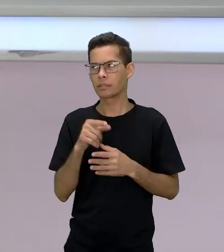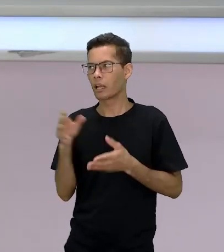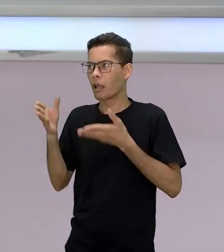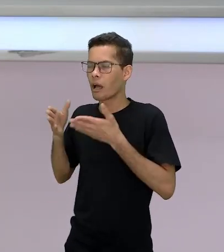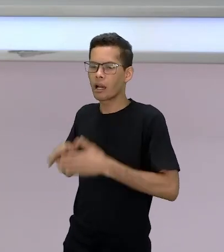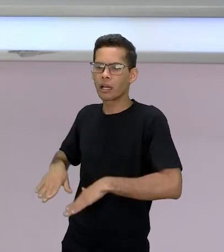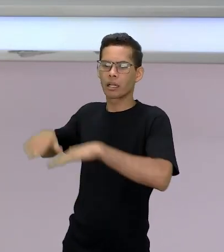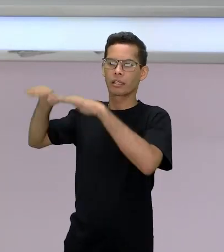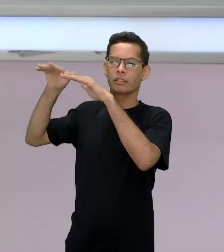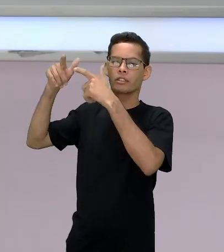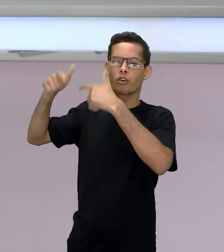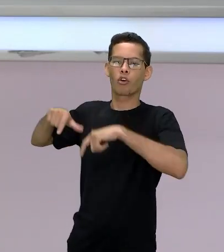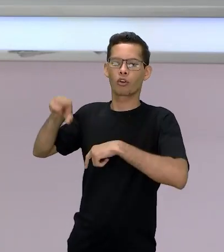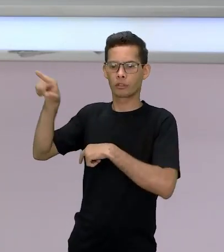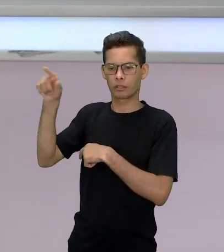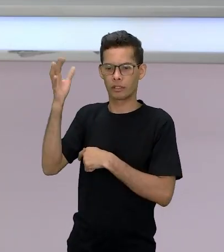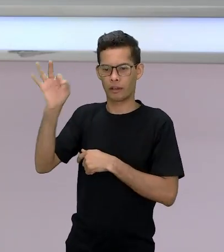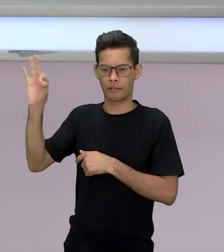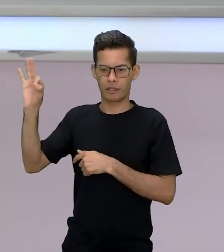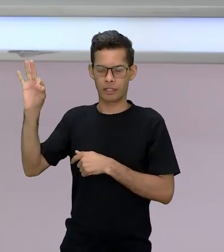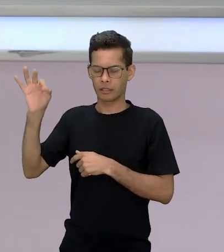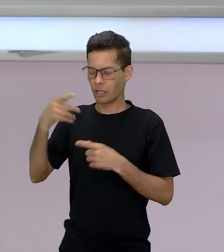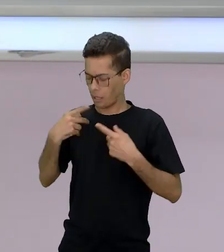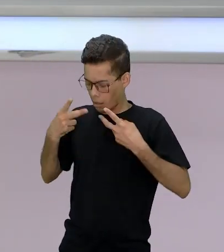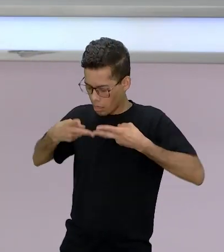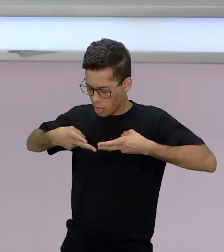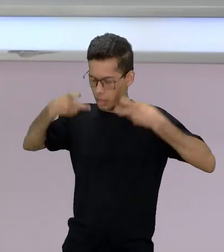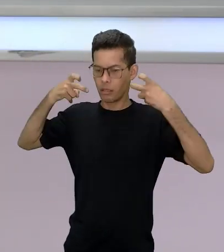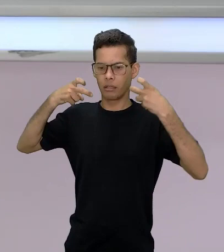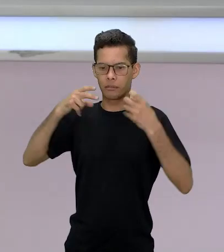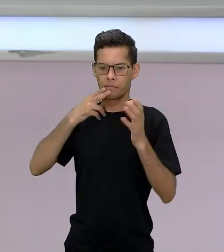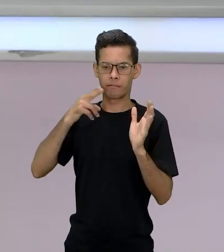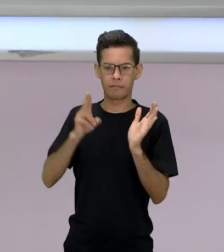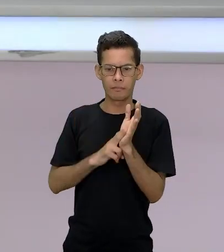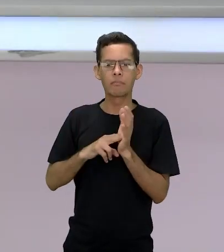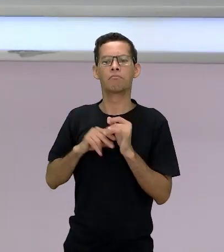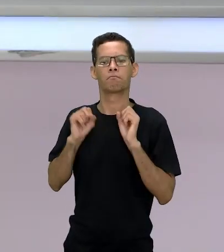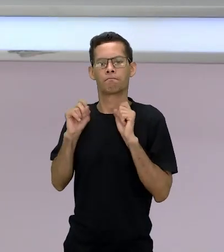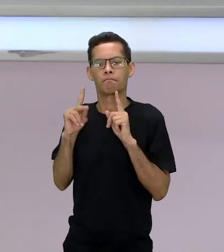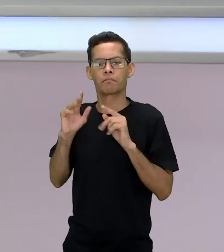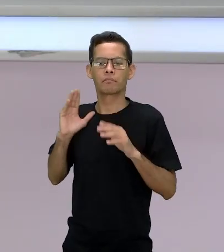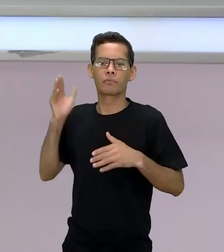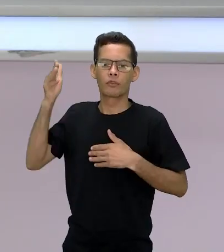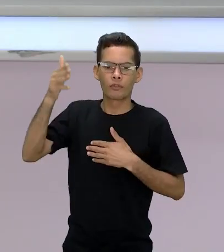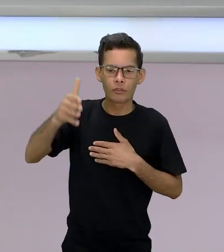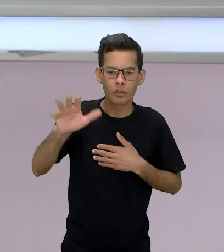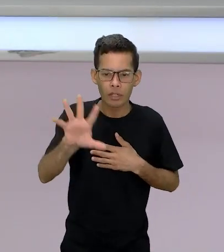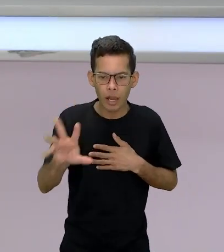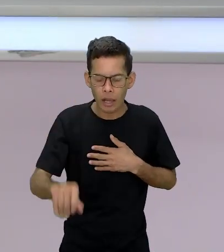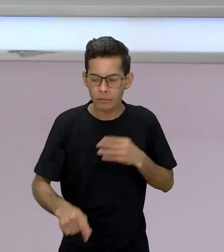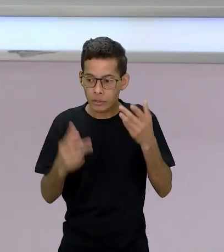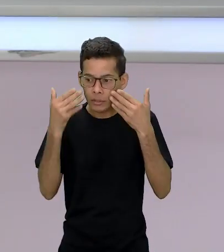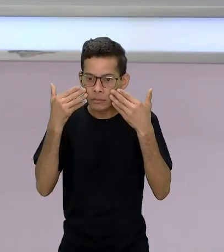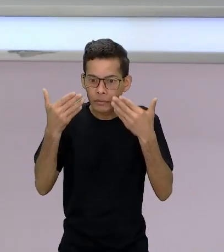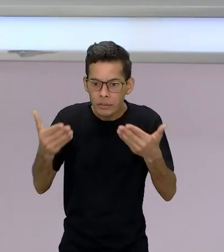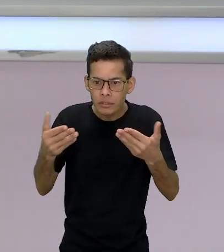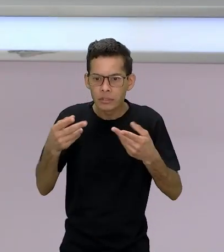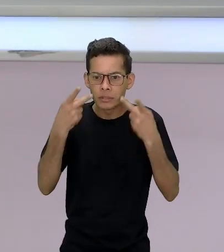da sua negritude, quando ela foi visitar a África, ela se deu conta de que